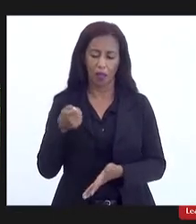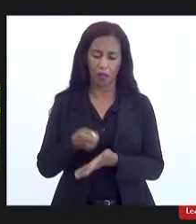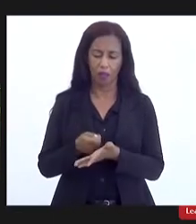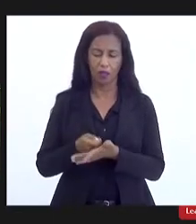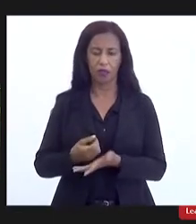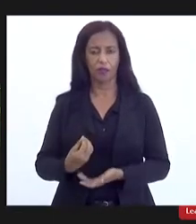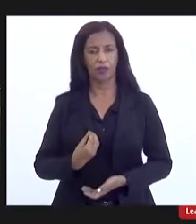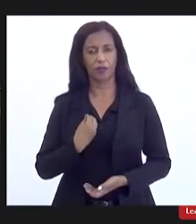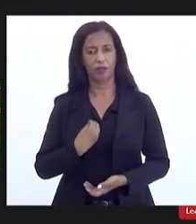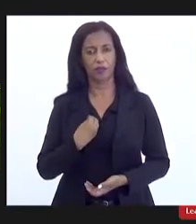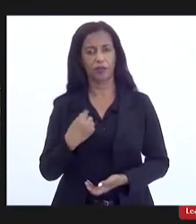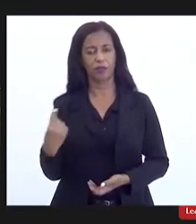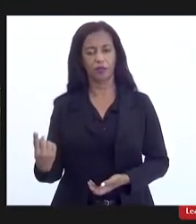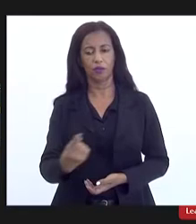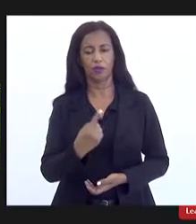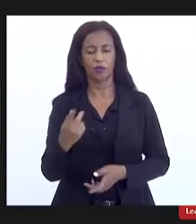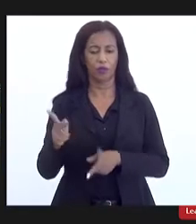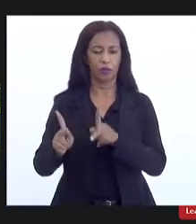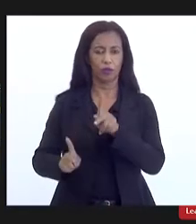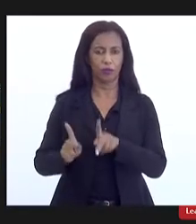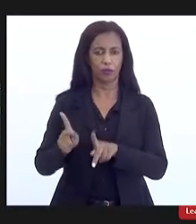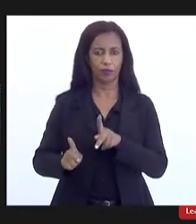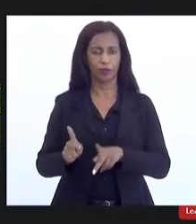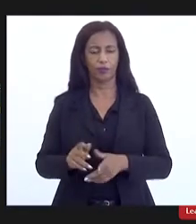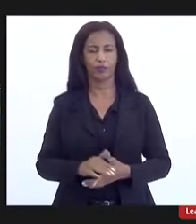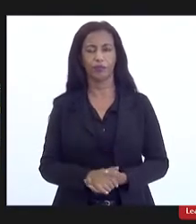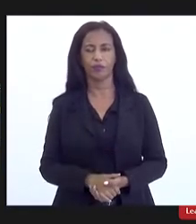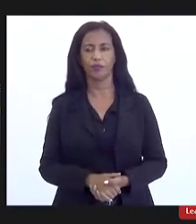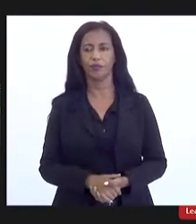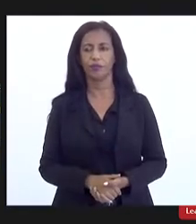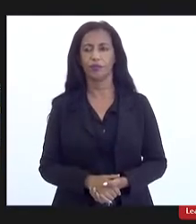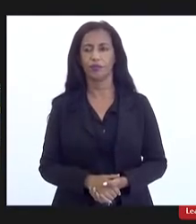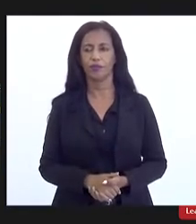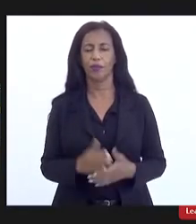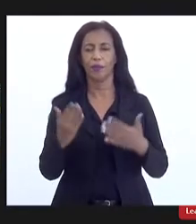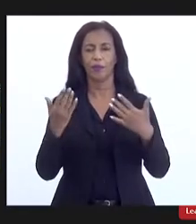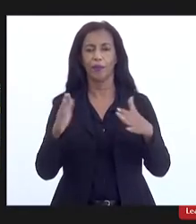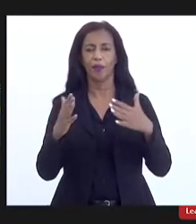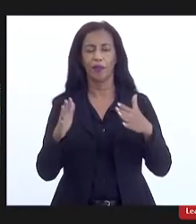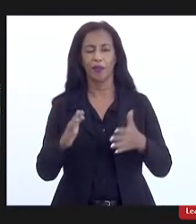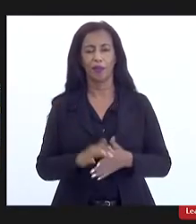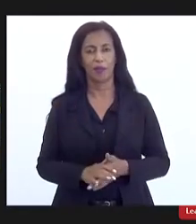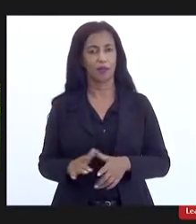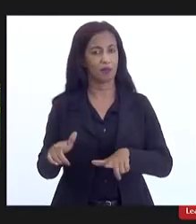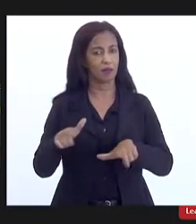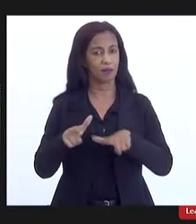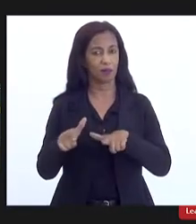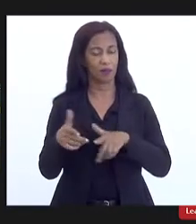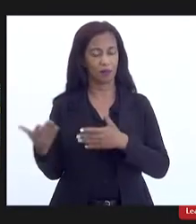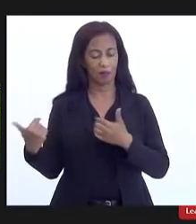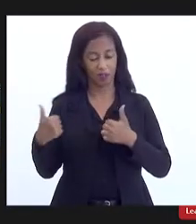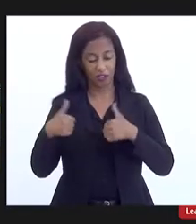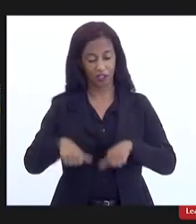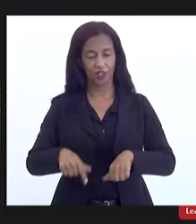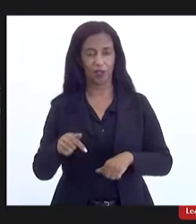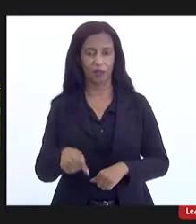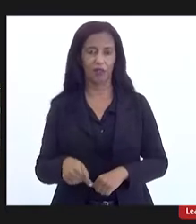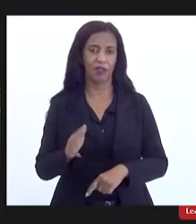a vida do nosso povo e da nossa população. Então, parabéns à iniciativa e estamos aqui contribuindo e